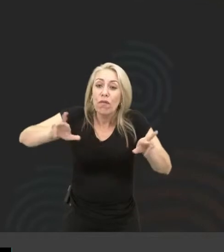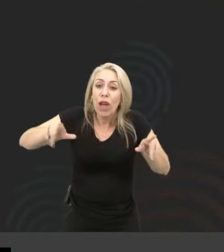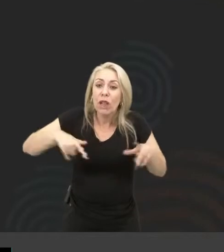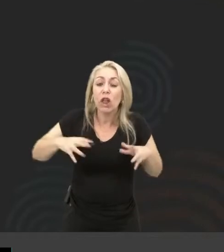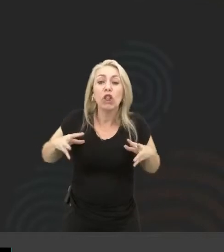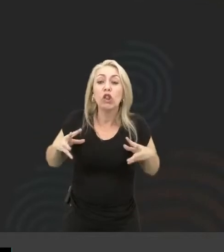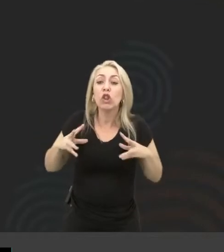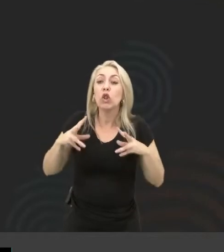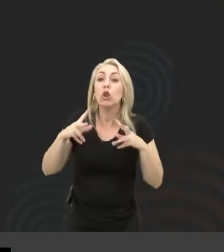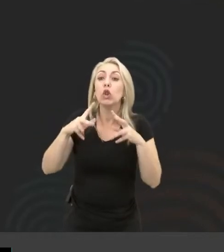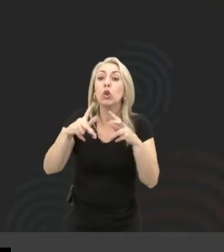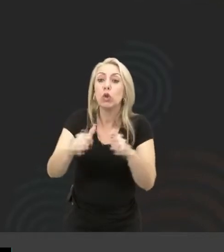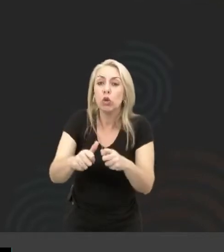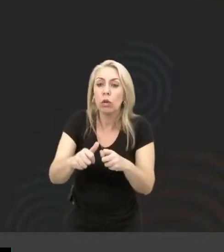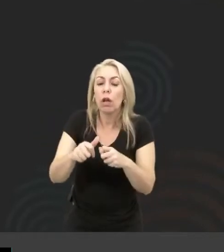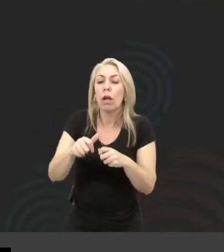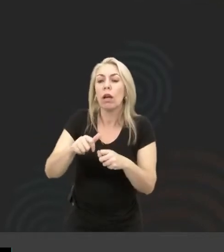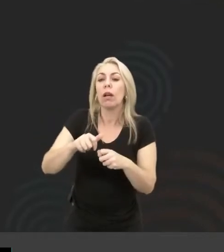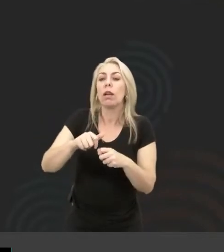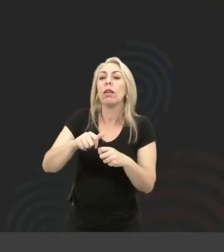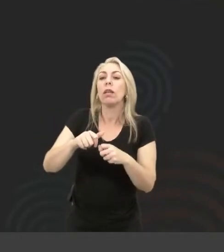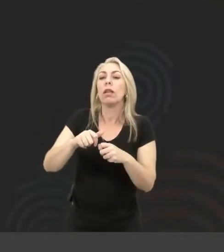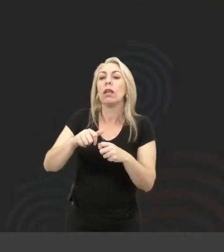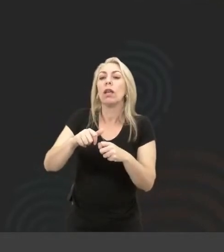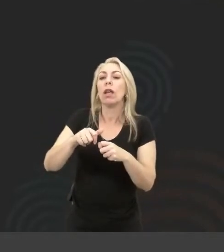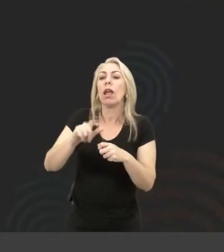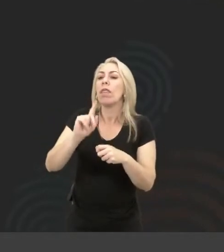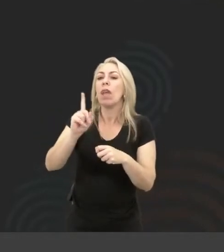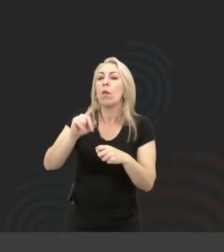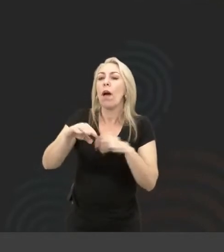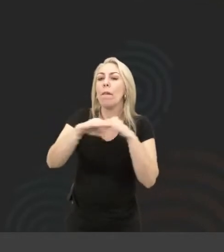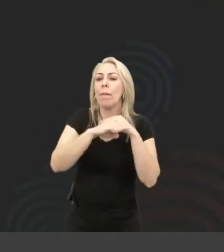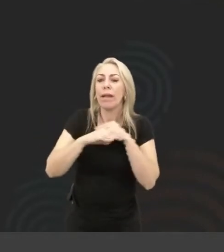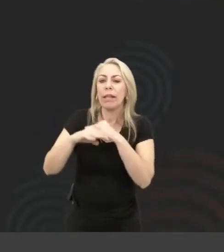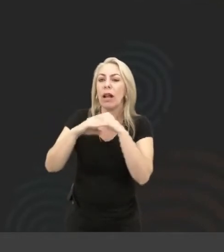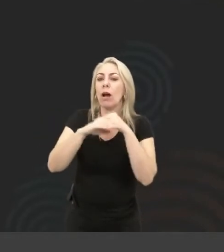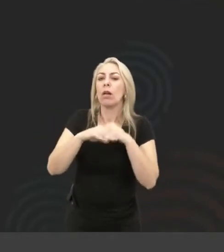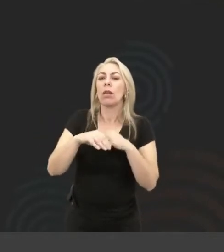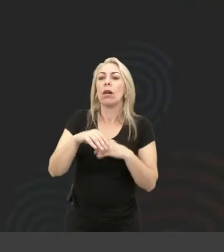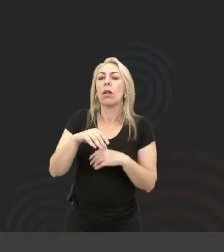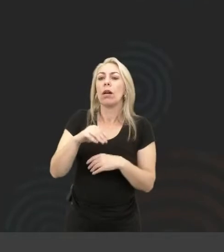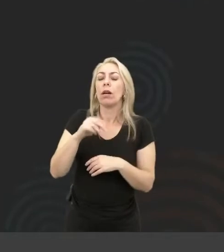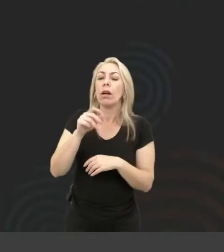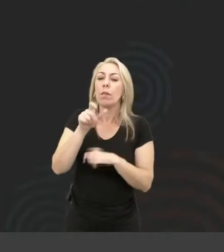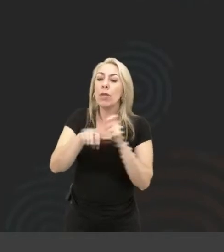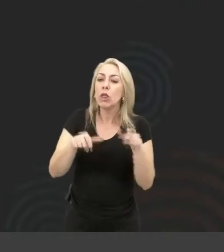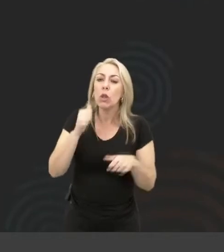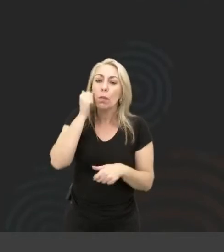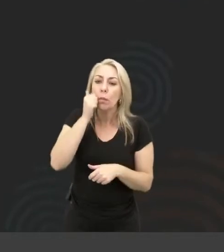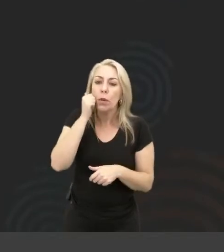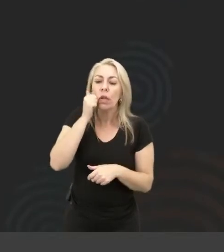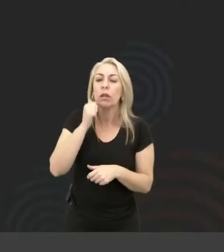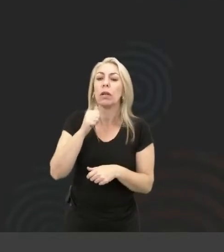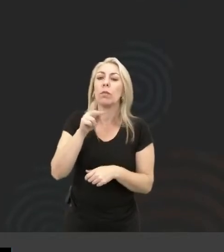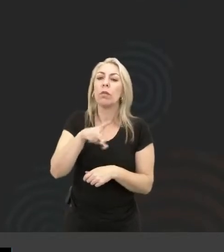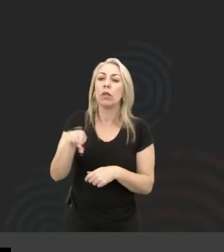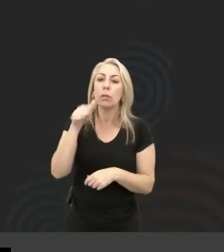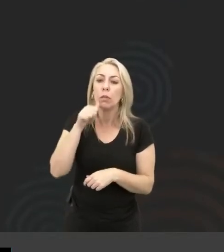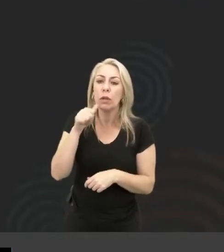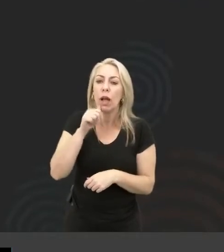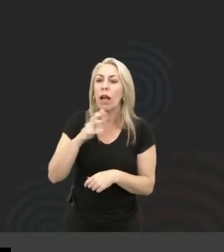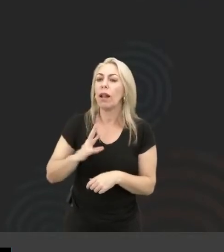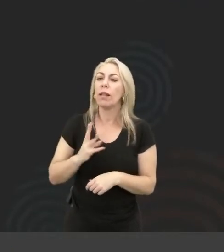de tudo que é não padrão. Tô falando de pessoas pretas, tô falando de professora mulher, eu tô falando de pessoas trans, tô falando de pessoas surdas,